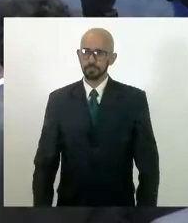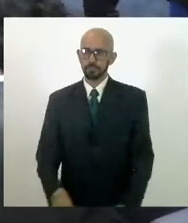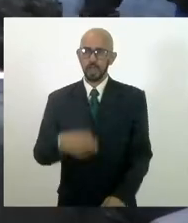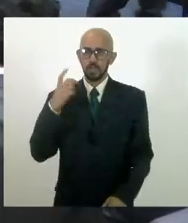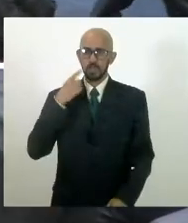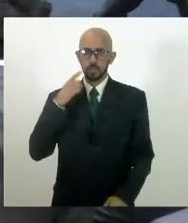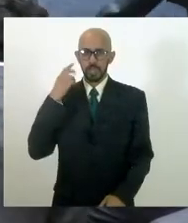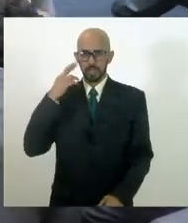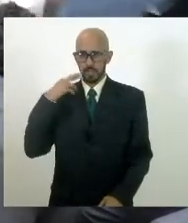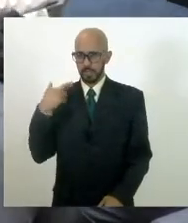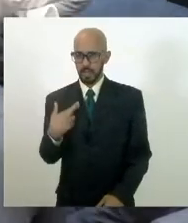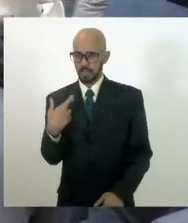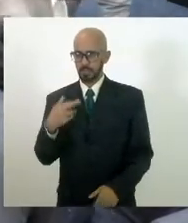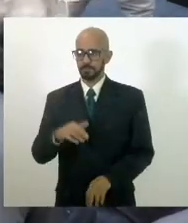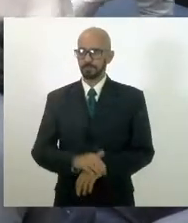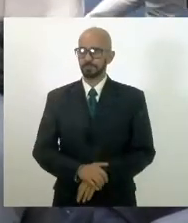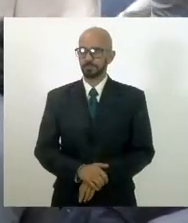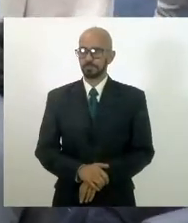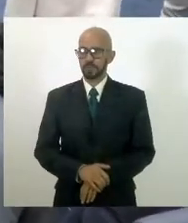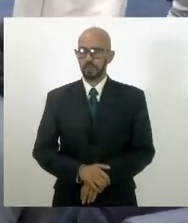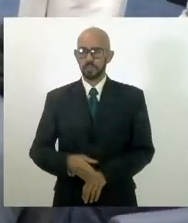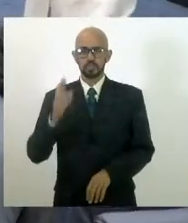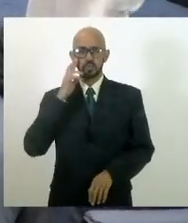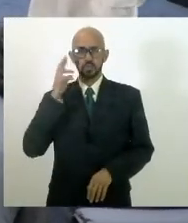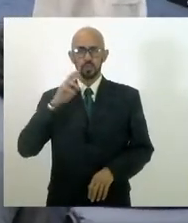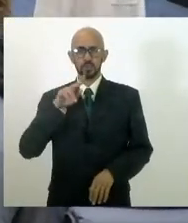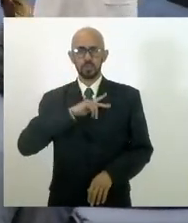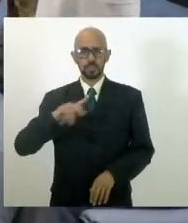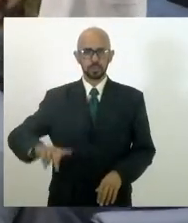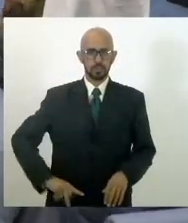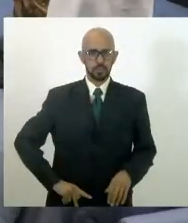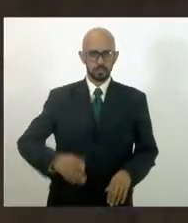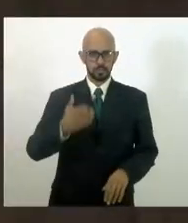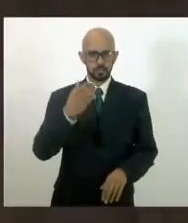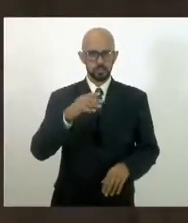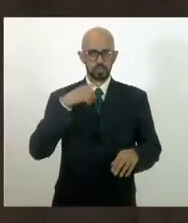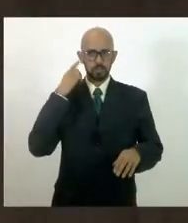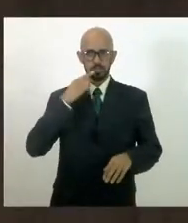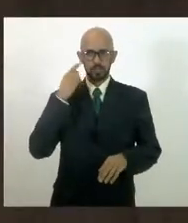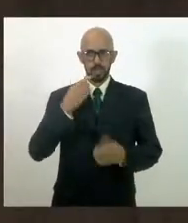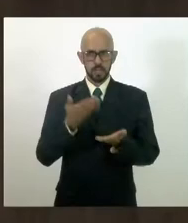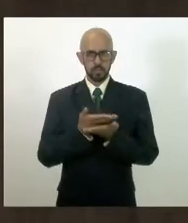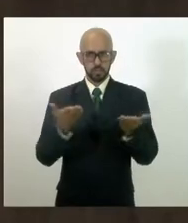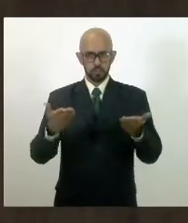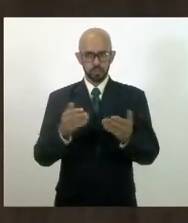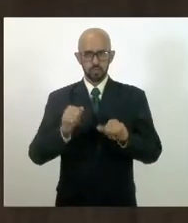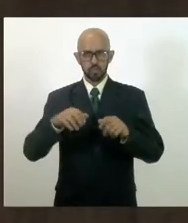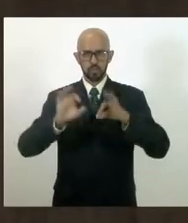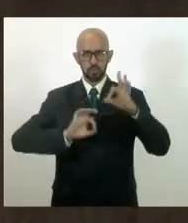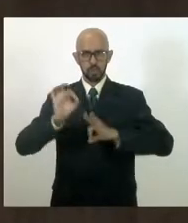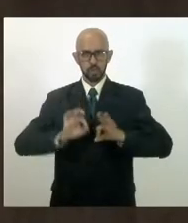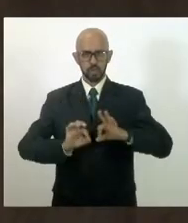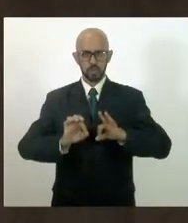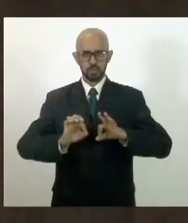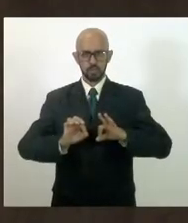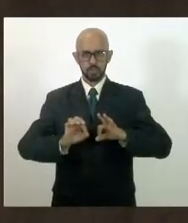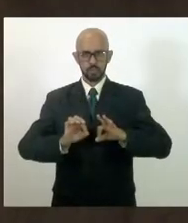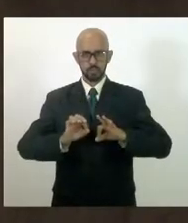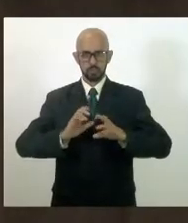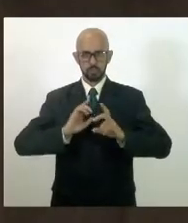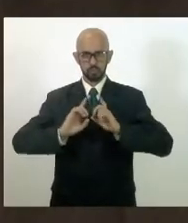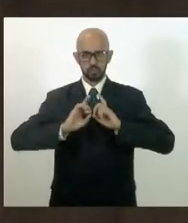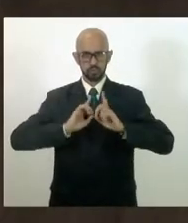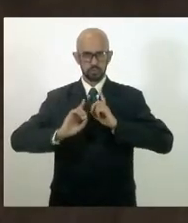Senhor presidente, senhoras deputadas, senhores deputados, o projeto que estamos discutindo aqui, de